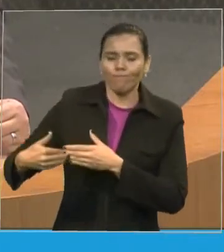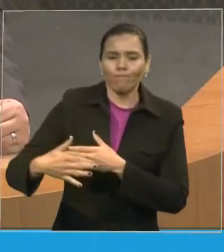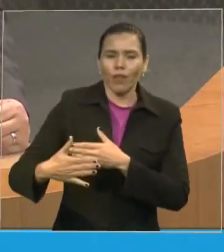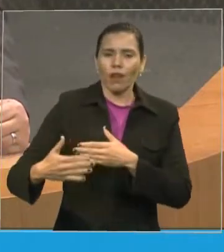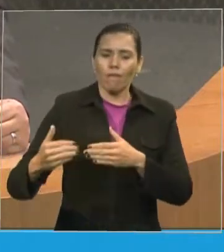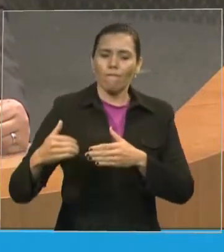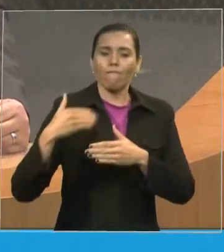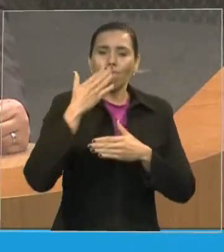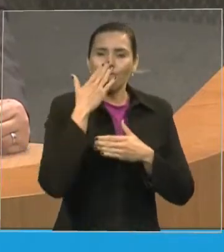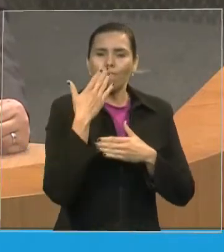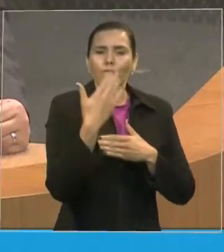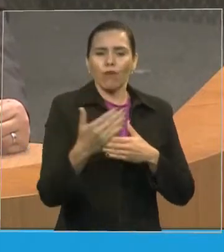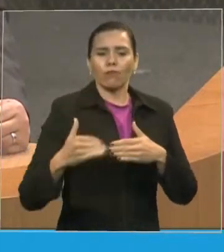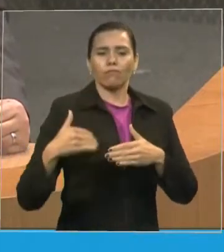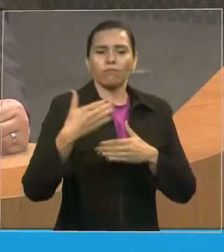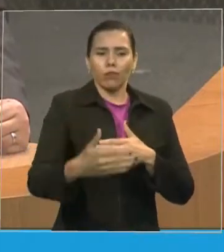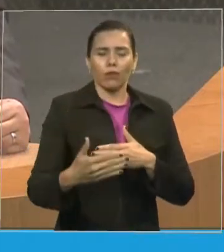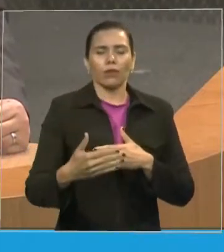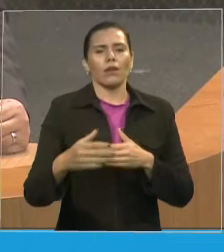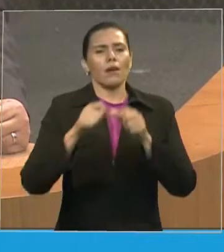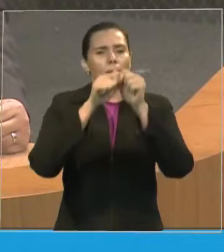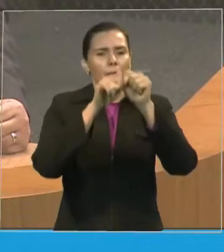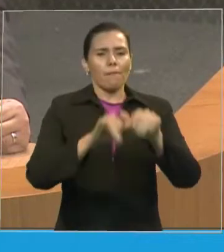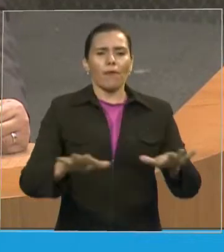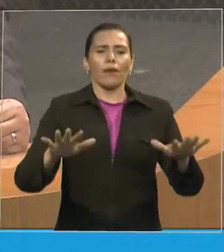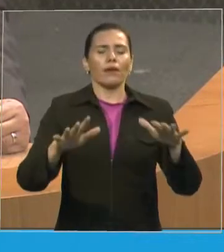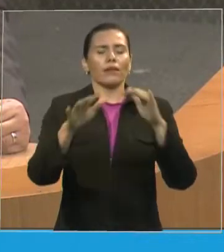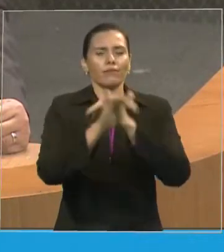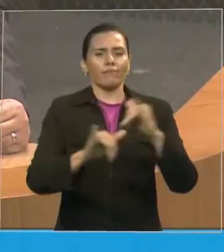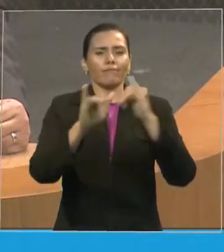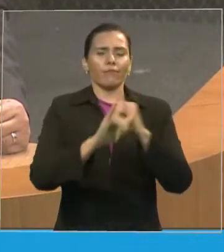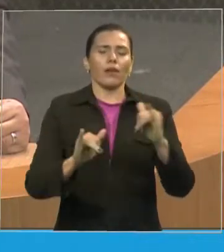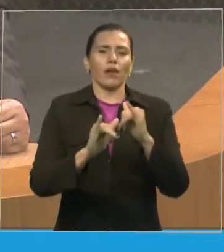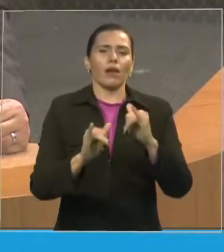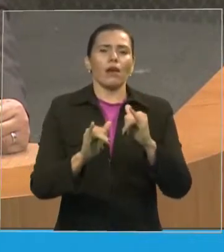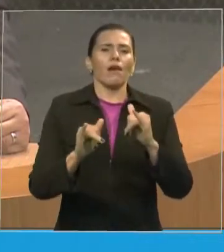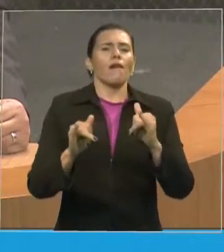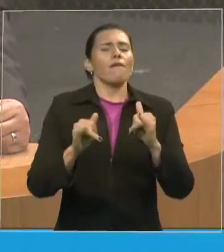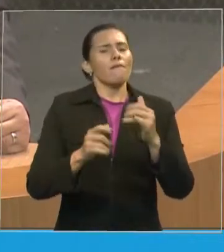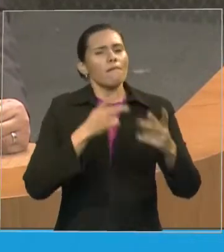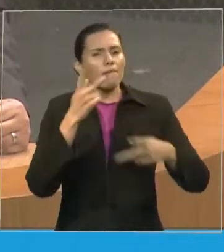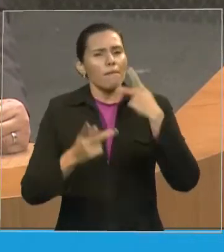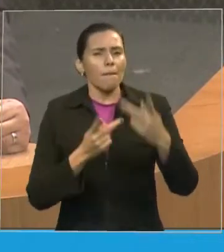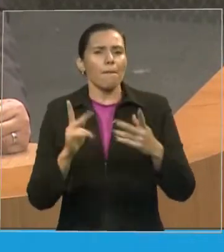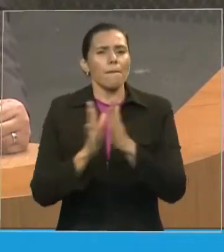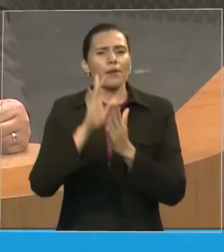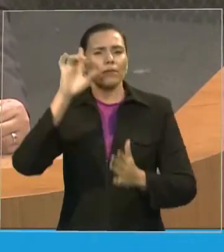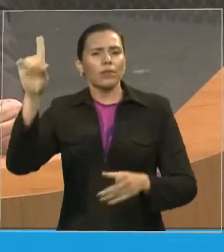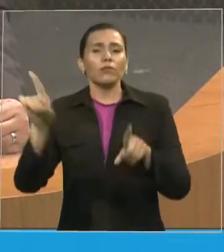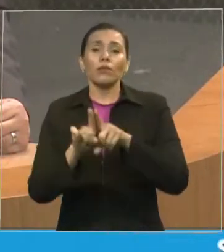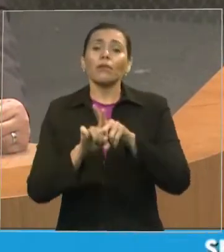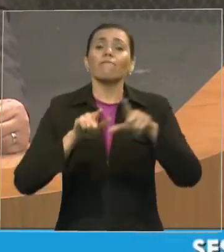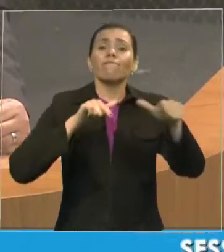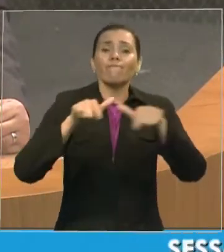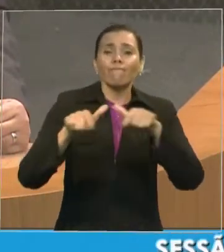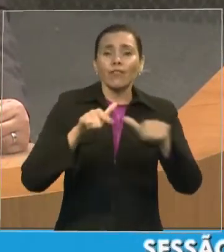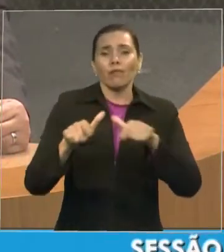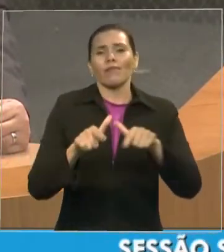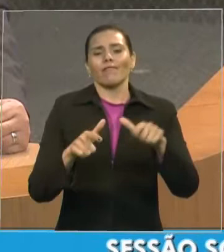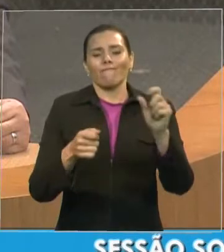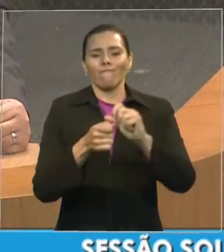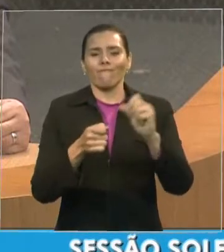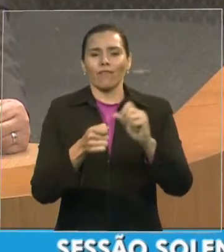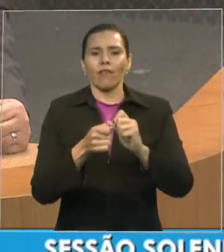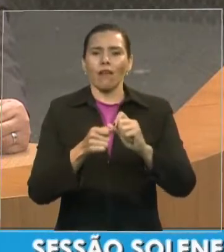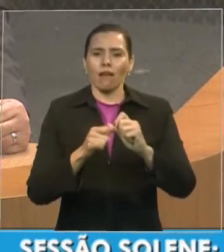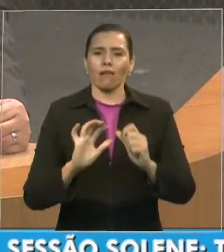essa nação e trabalhe e trabalhe muito na verdade nós estamos sendo chamados para trabalhar e